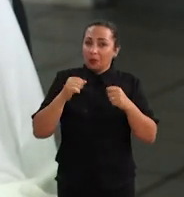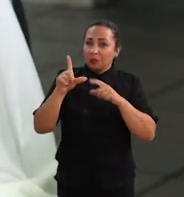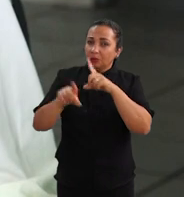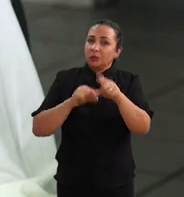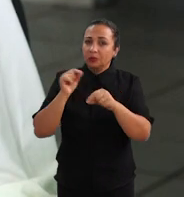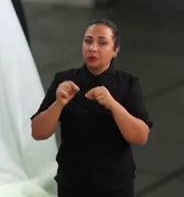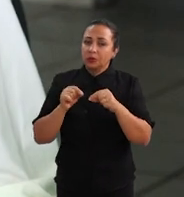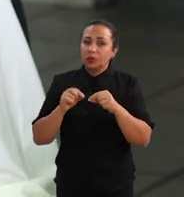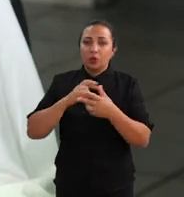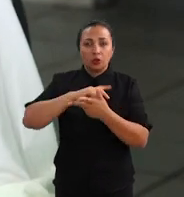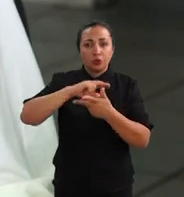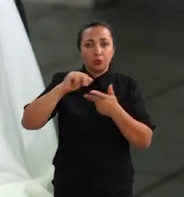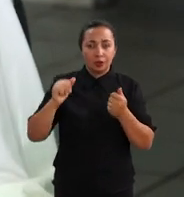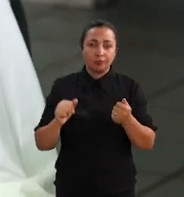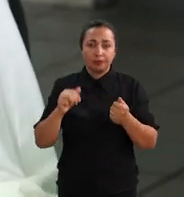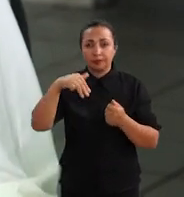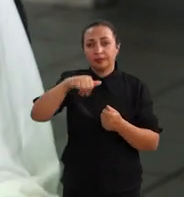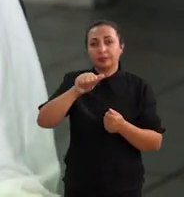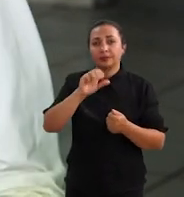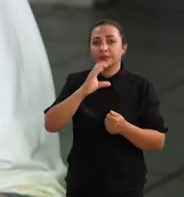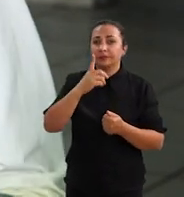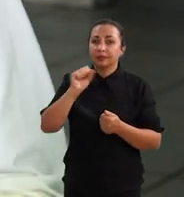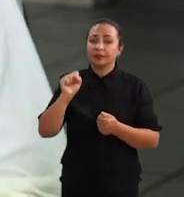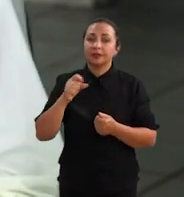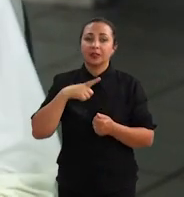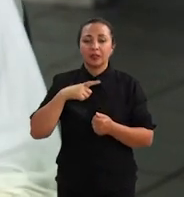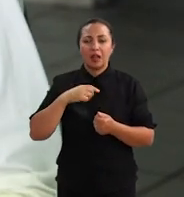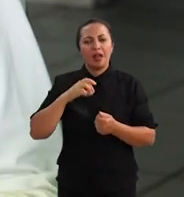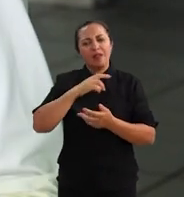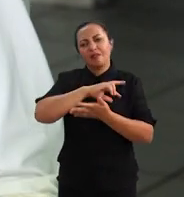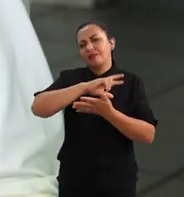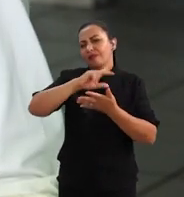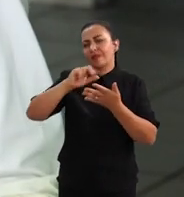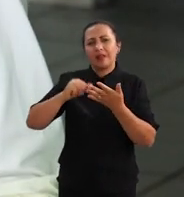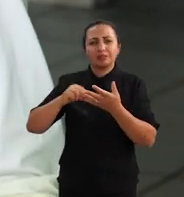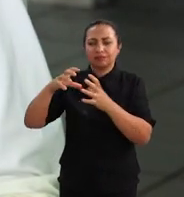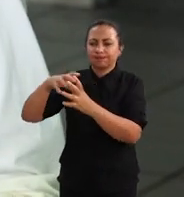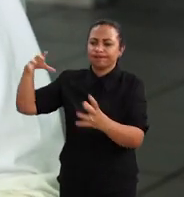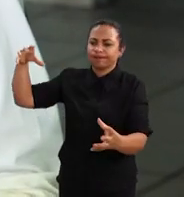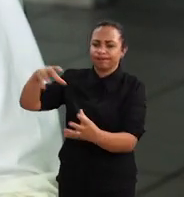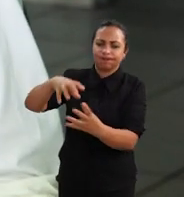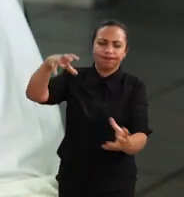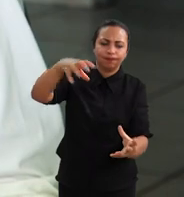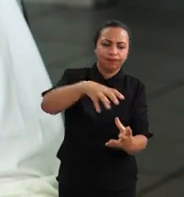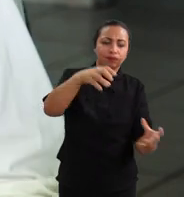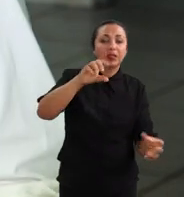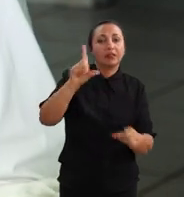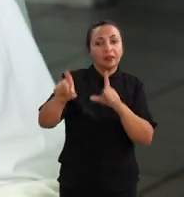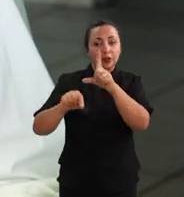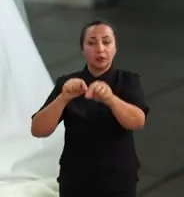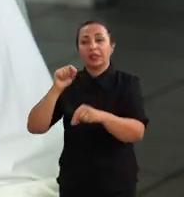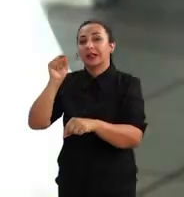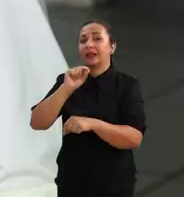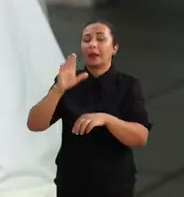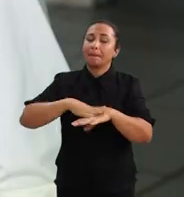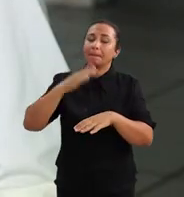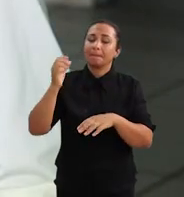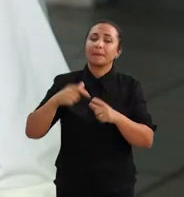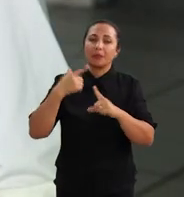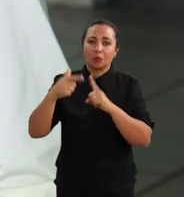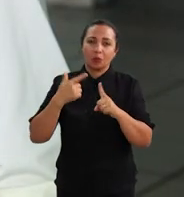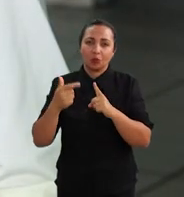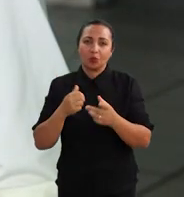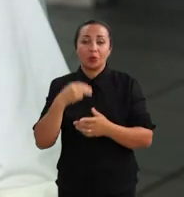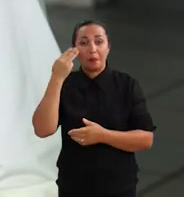pode ser uma seleção maçal. O que é uma seleção maçal? Você tem um universo, um plantel de colmeias, e você vai selecionar que mais produz. Um